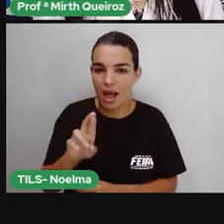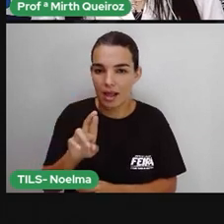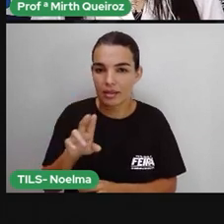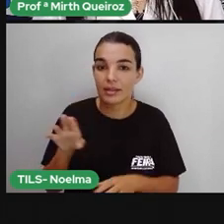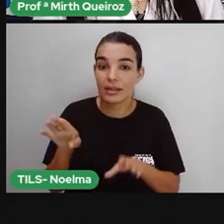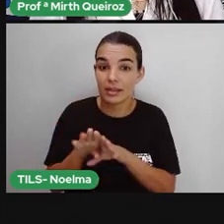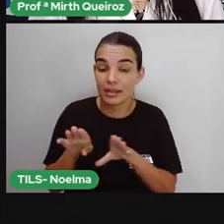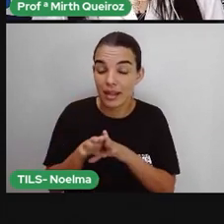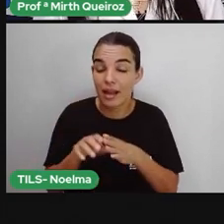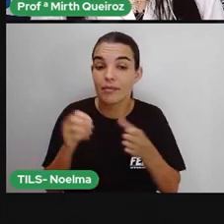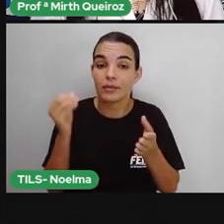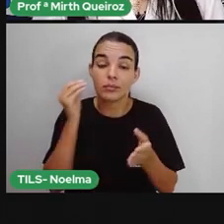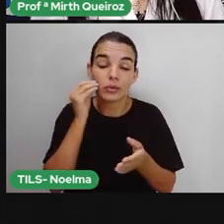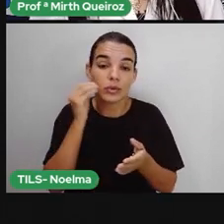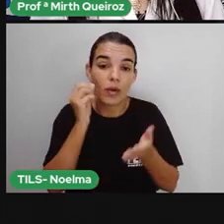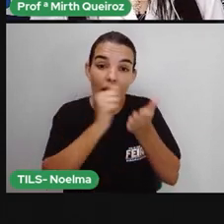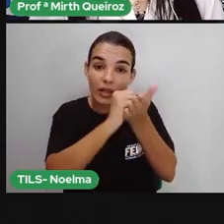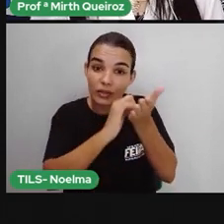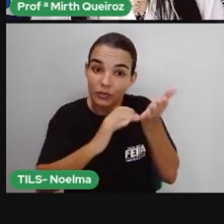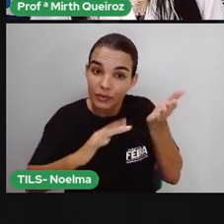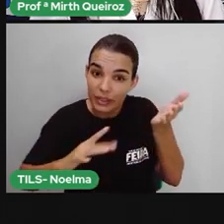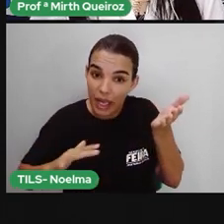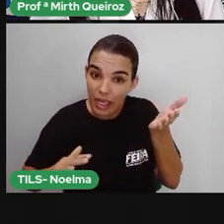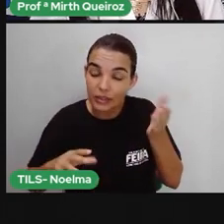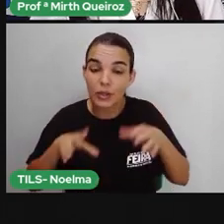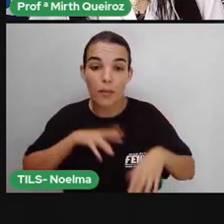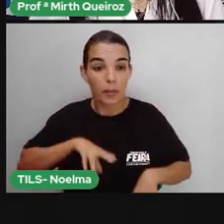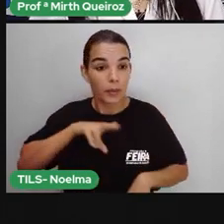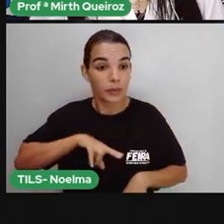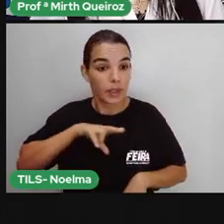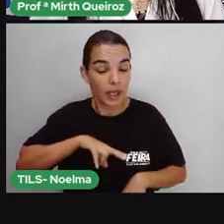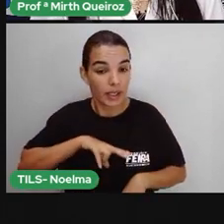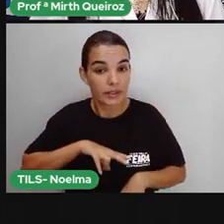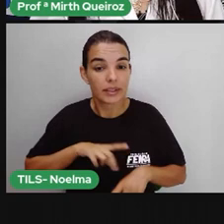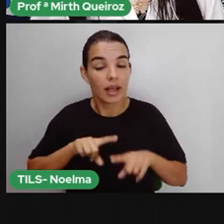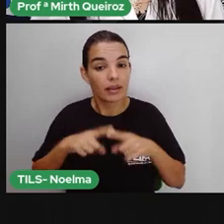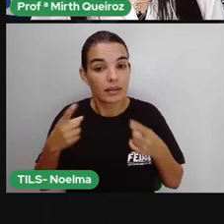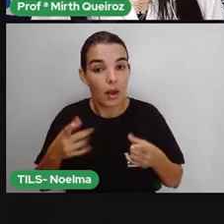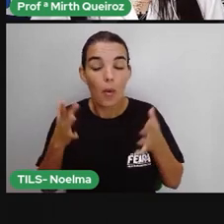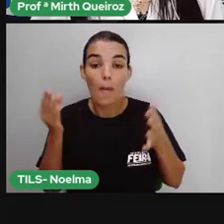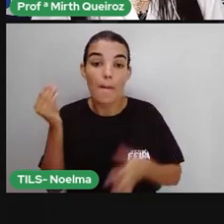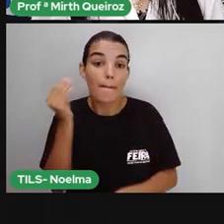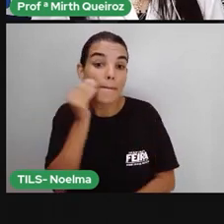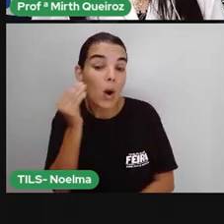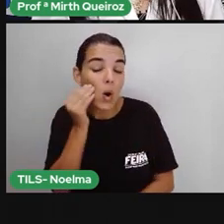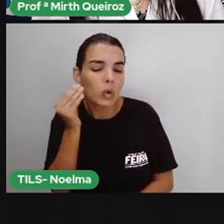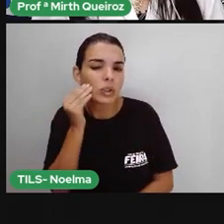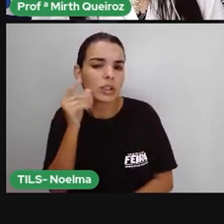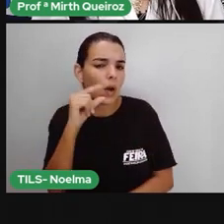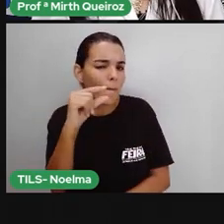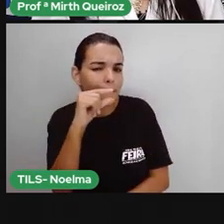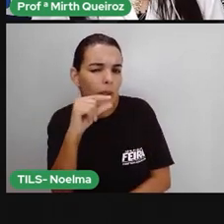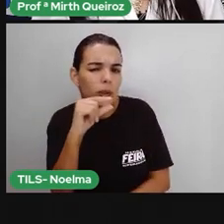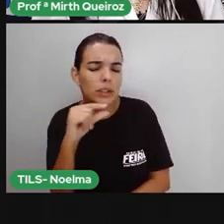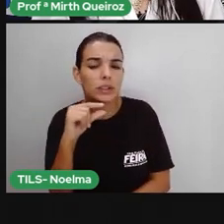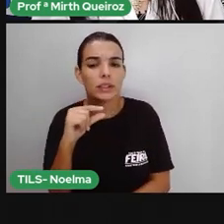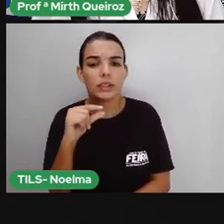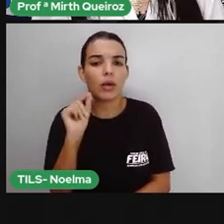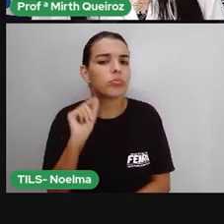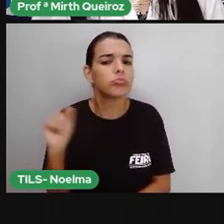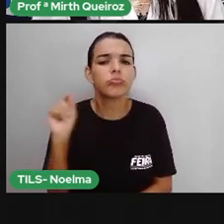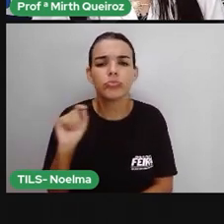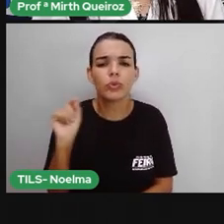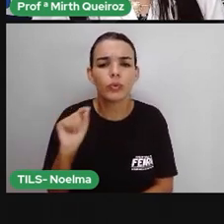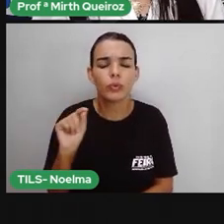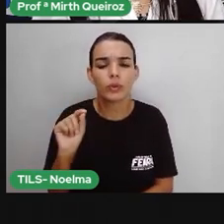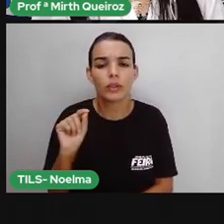atividade anterior que vocês fizeram de português, né? E ela retrata um pouquinho sobre